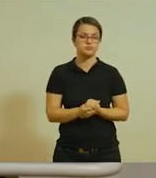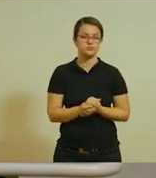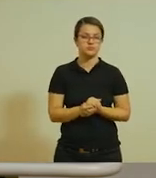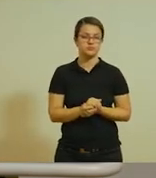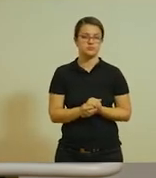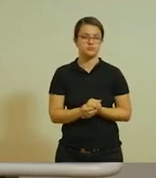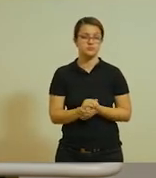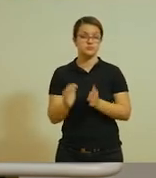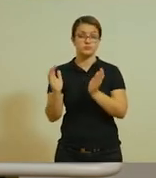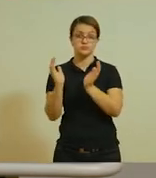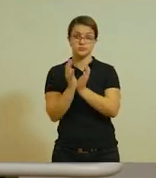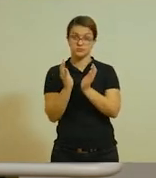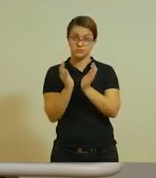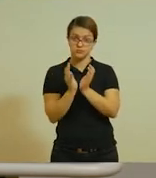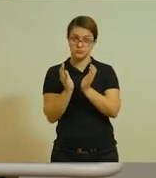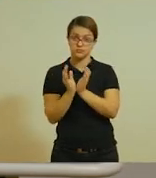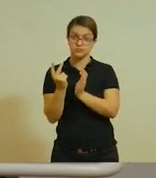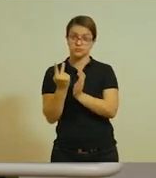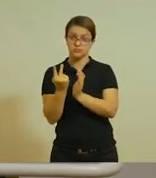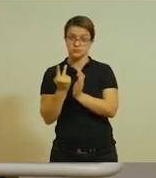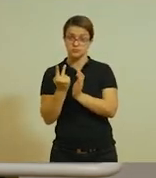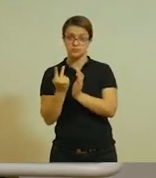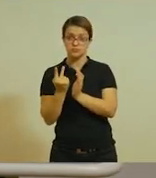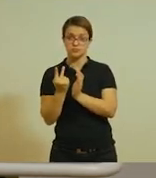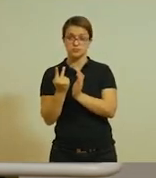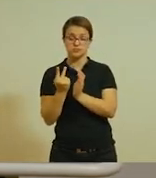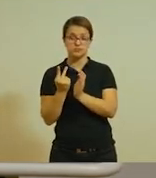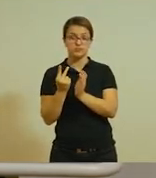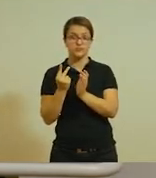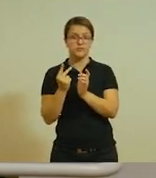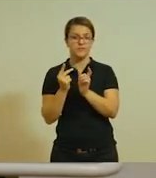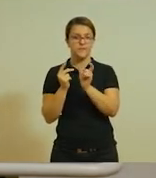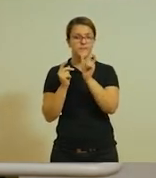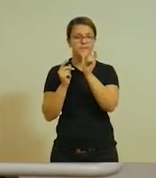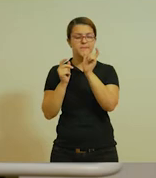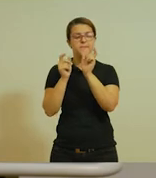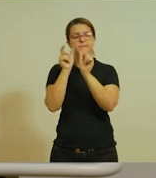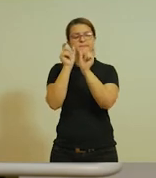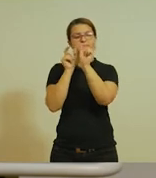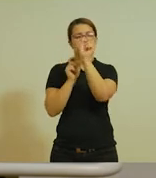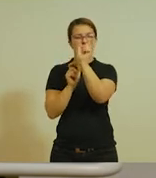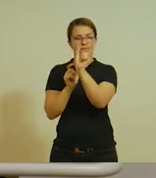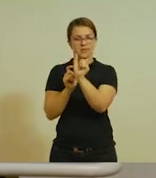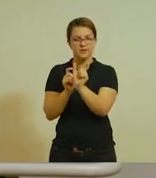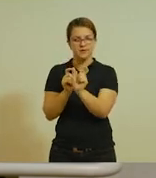irá trabalhar com formação de frases, com essas palavras aqui.